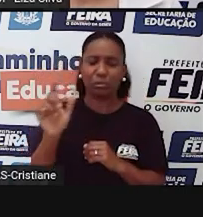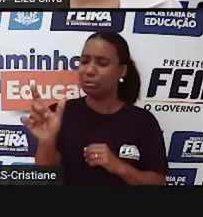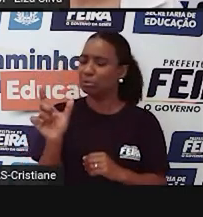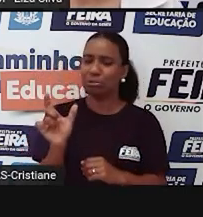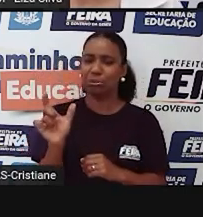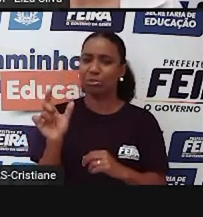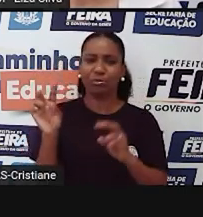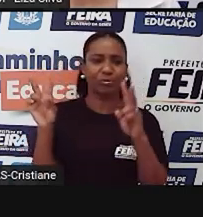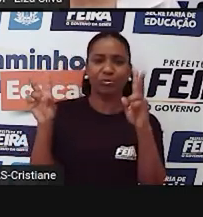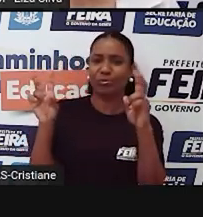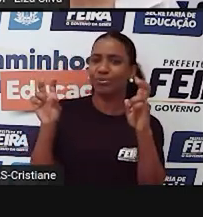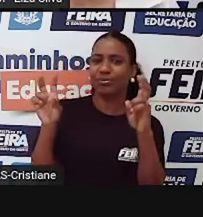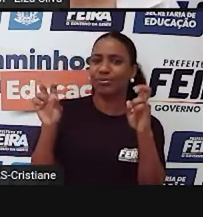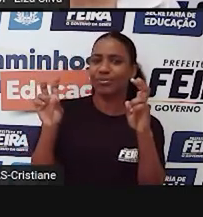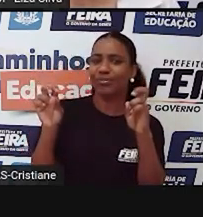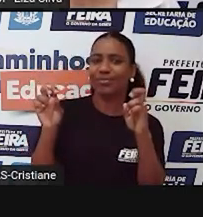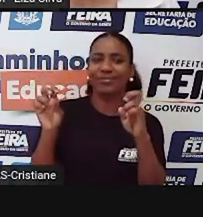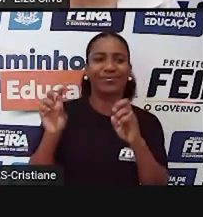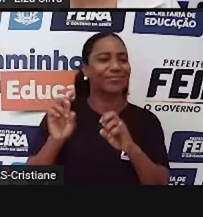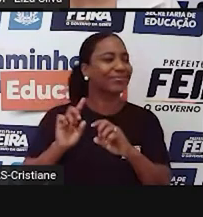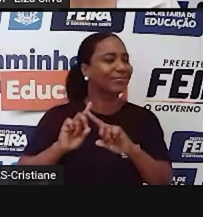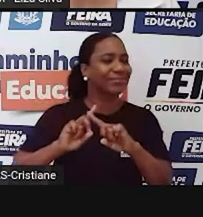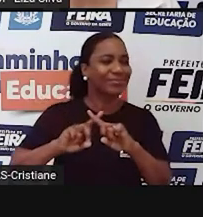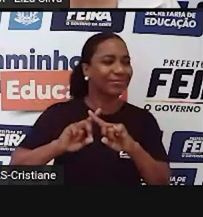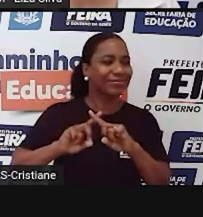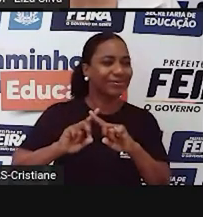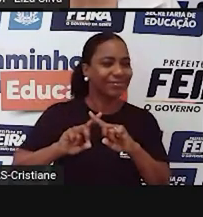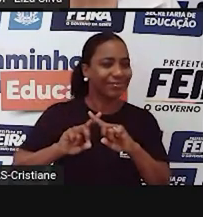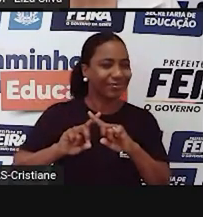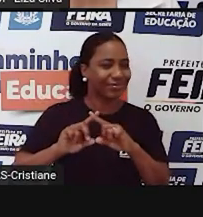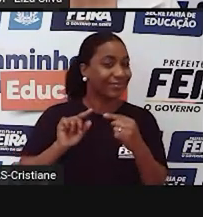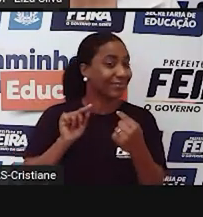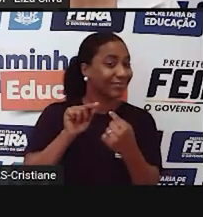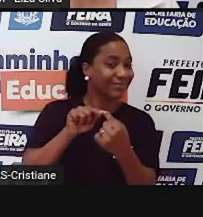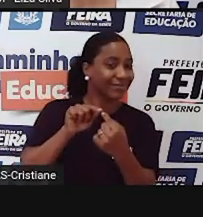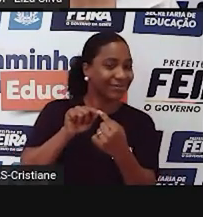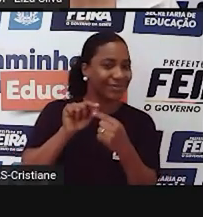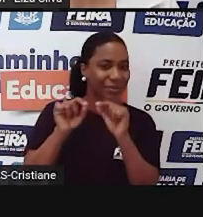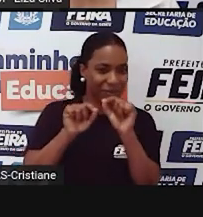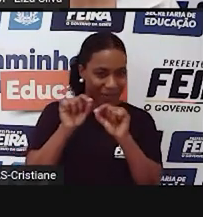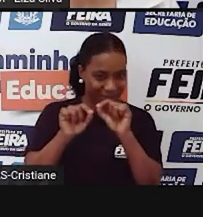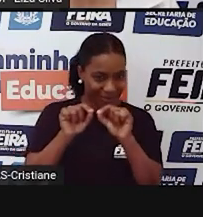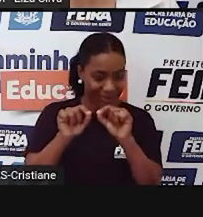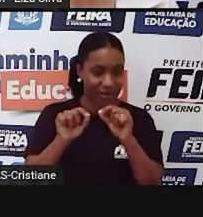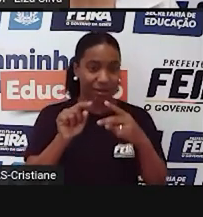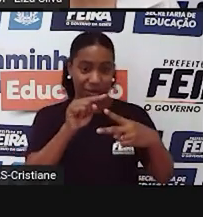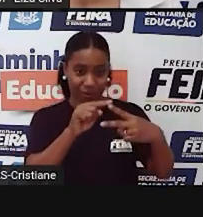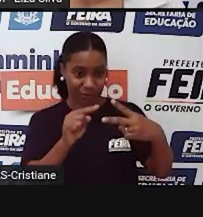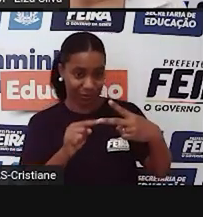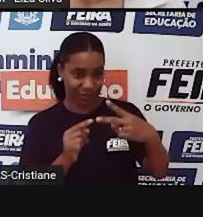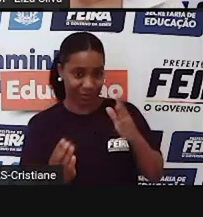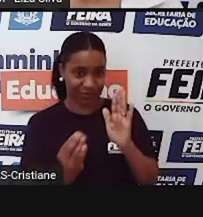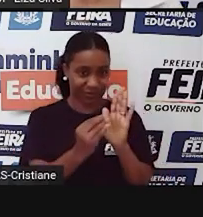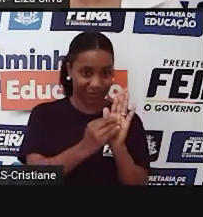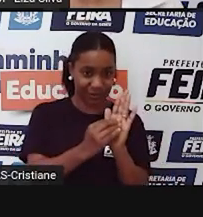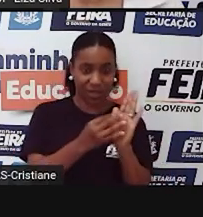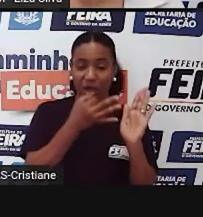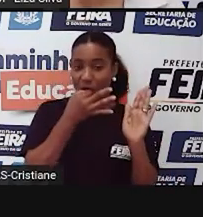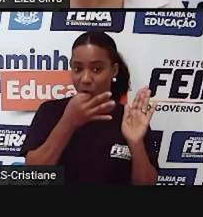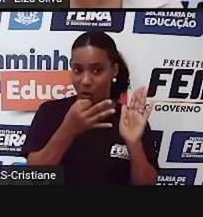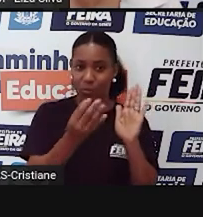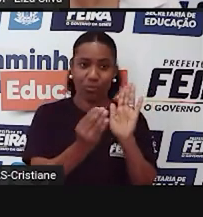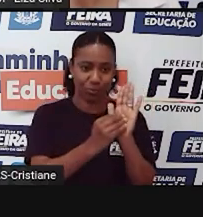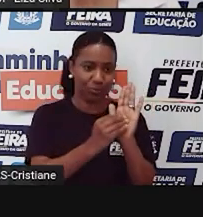Pense um pouquinho, escreva em seu caderno, a sua opinião sobre esses dois questionamentos, ok? Let's go,